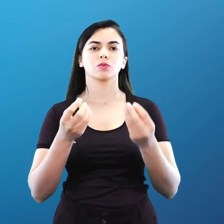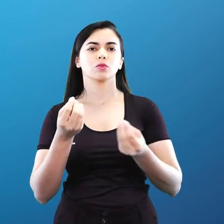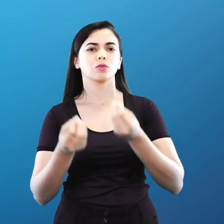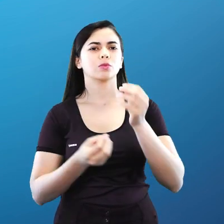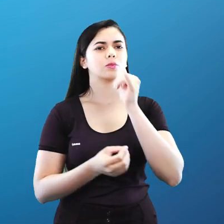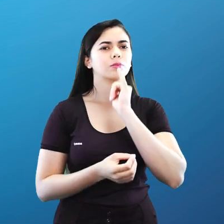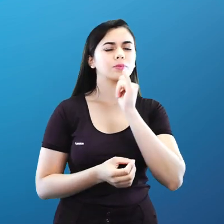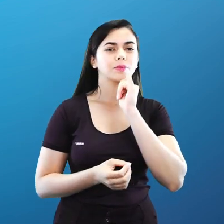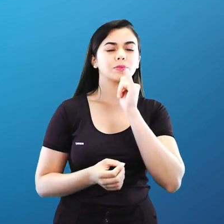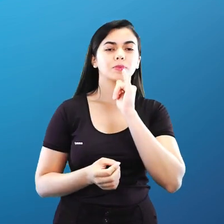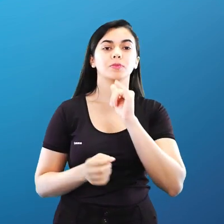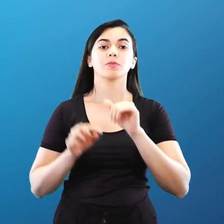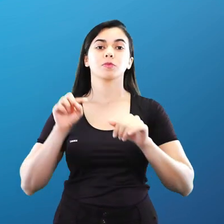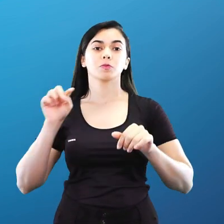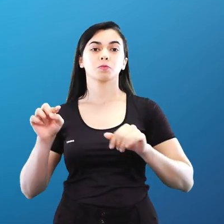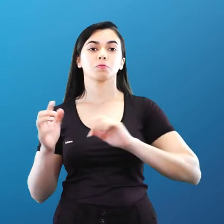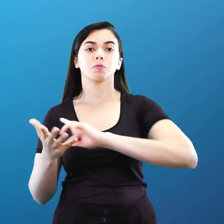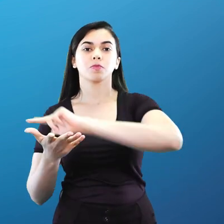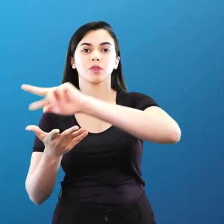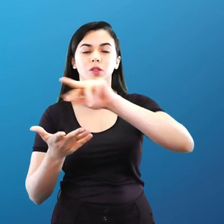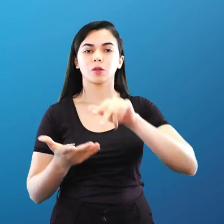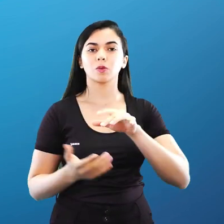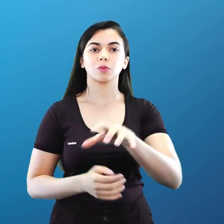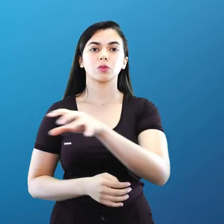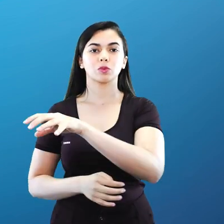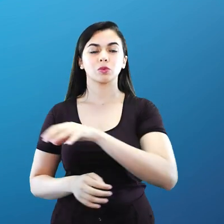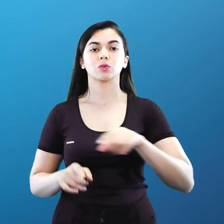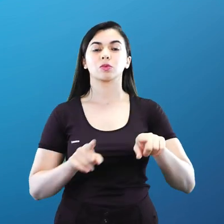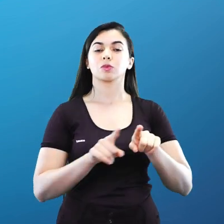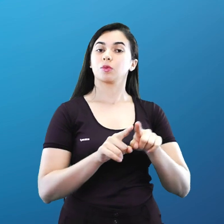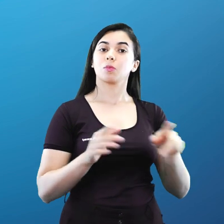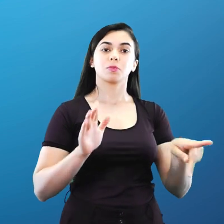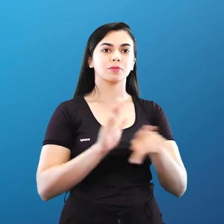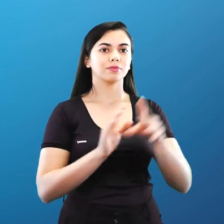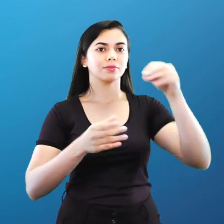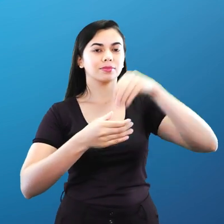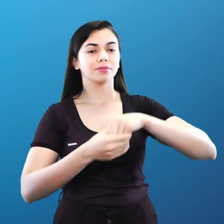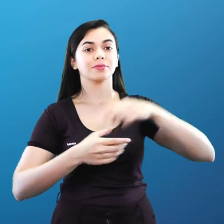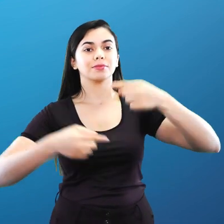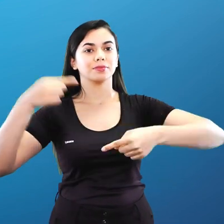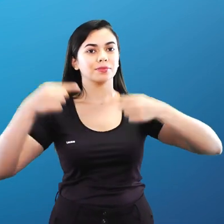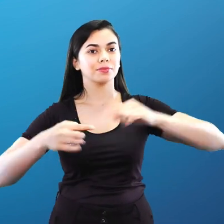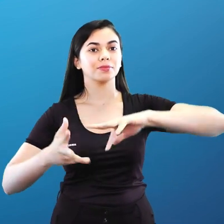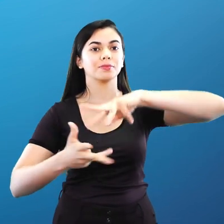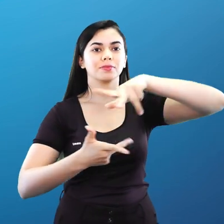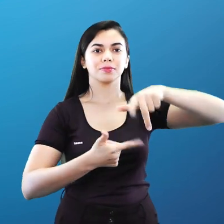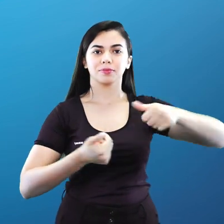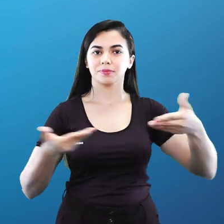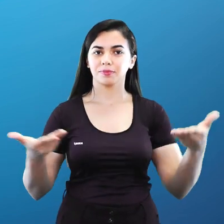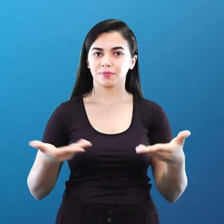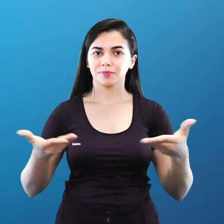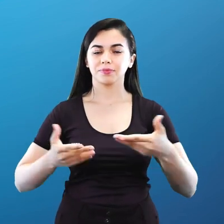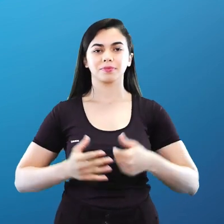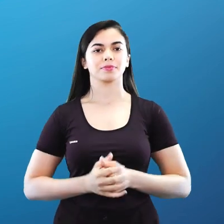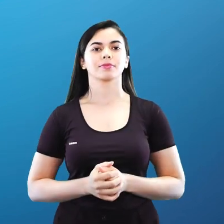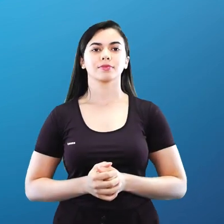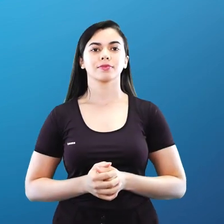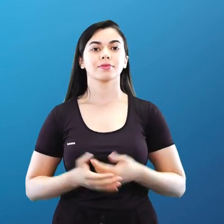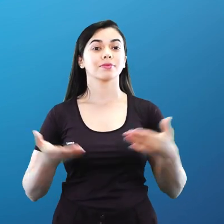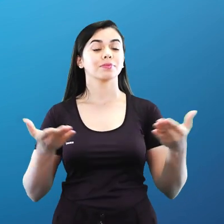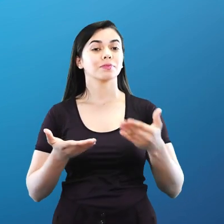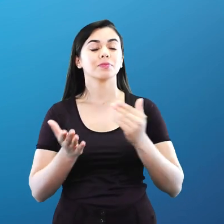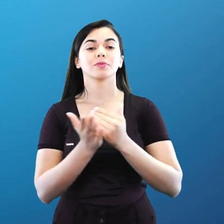multipolarização dentro da política global atual. Então a gente começa falando o seguinte,